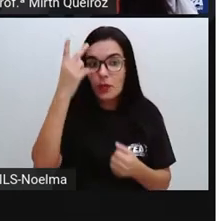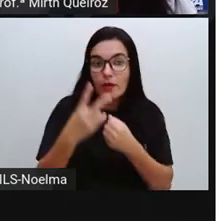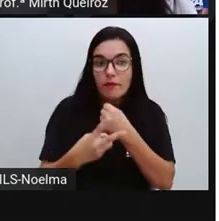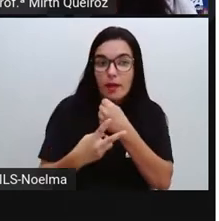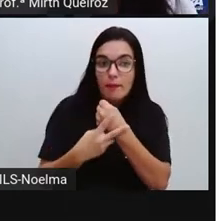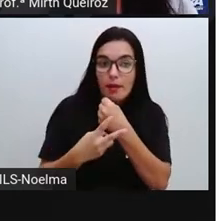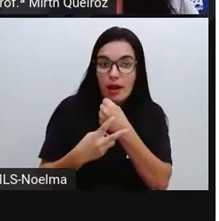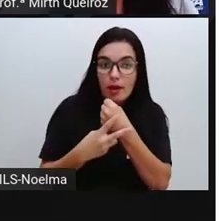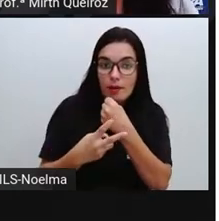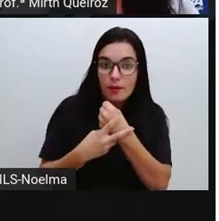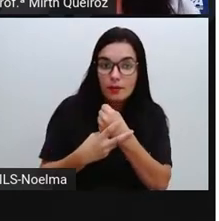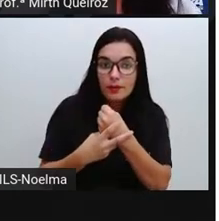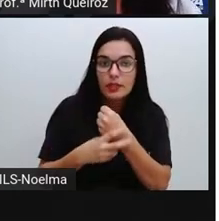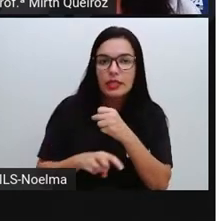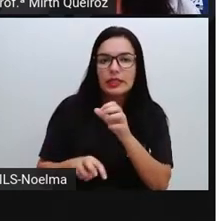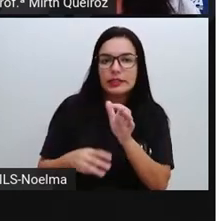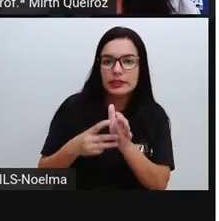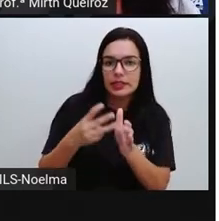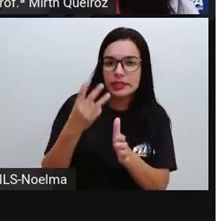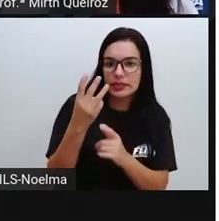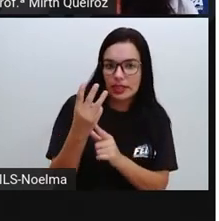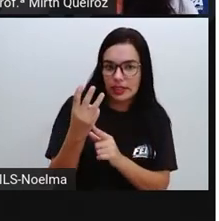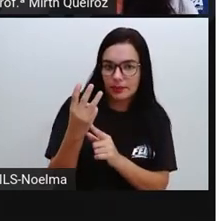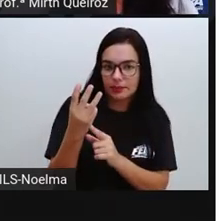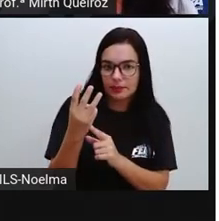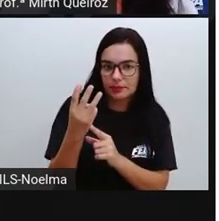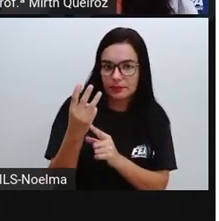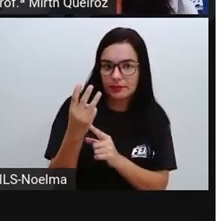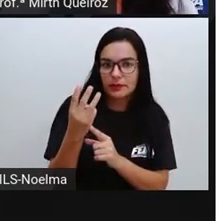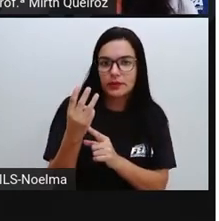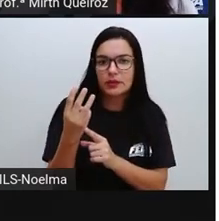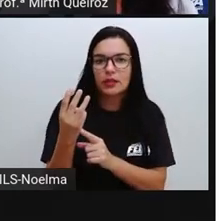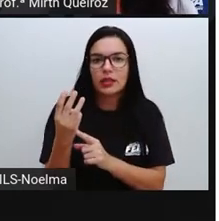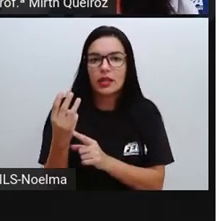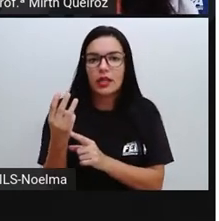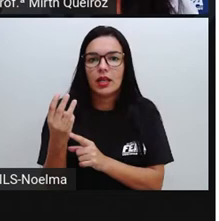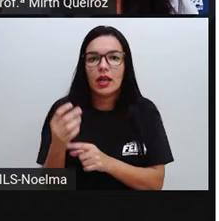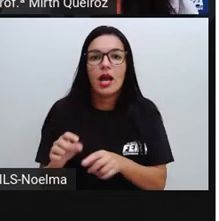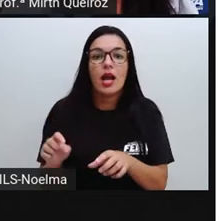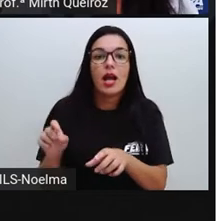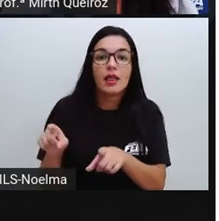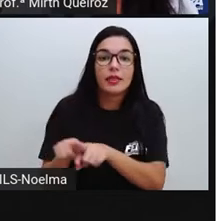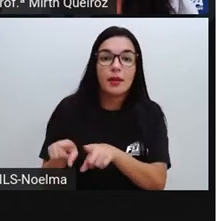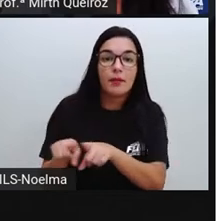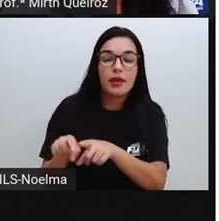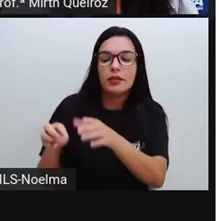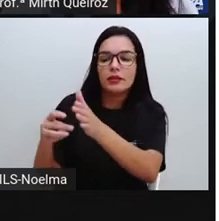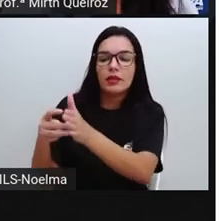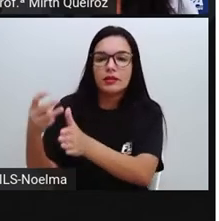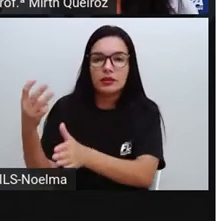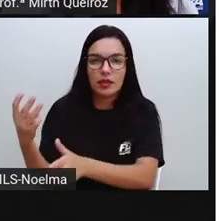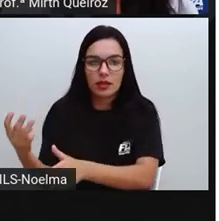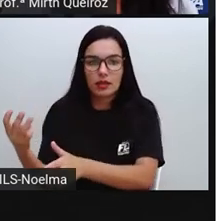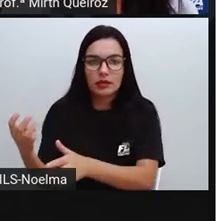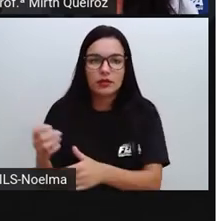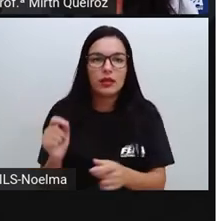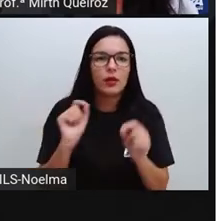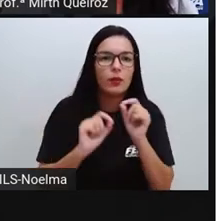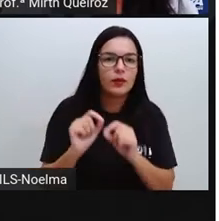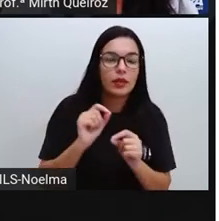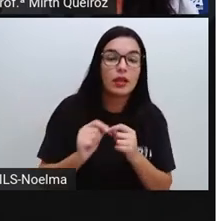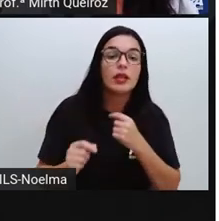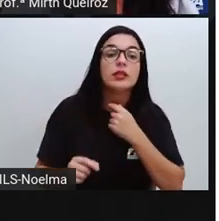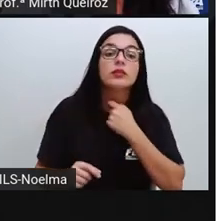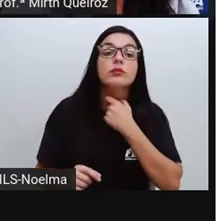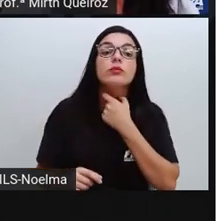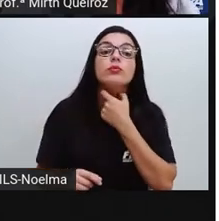entraram. O tra é mais forte, né? Então, nós temos aí a penúltima sílaba, como a sílaba mais forte, que se